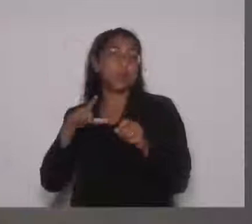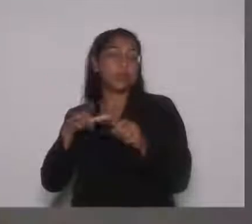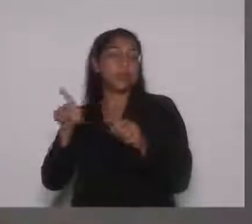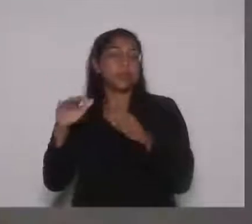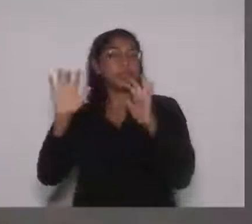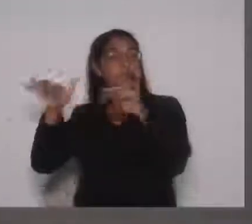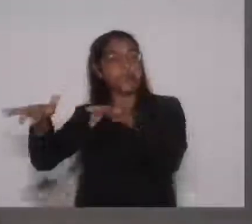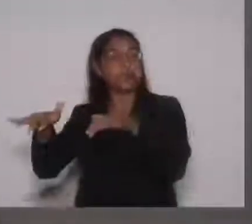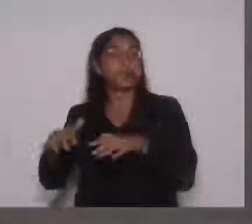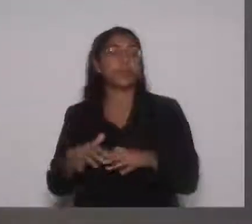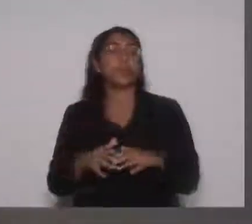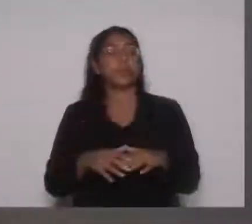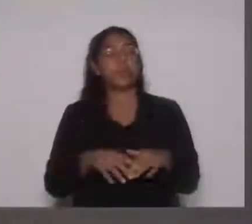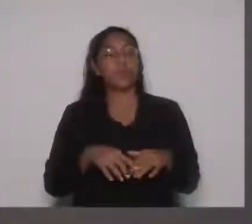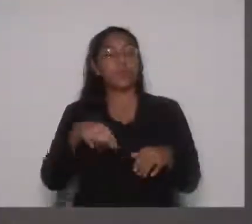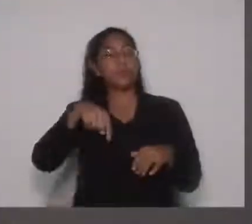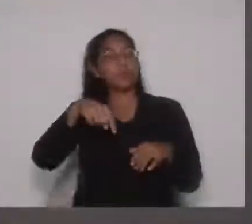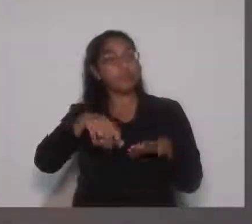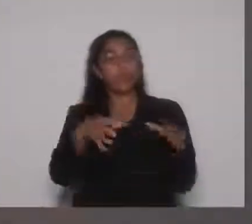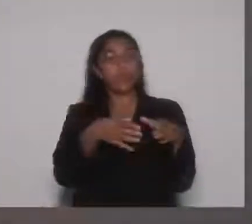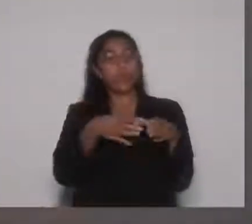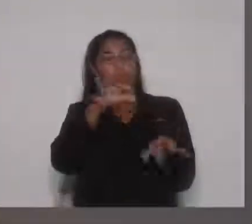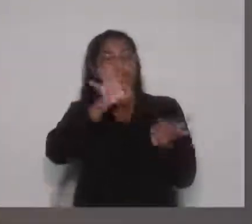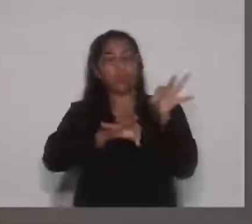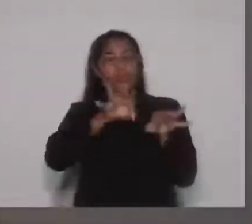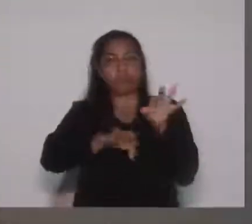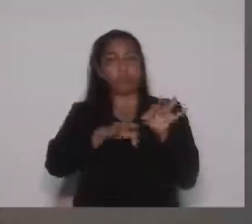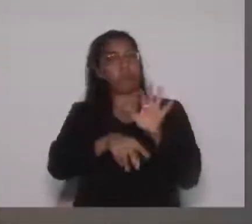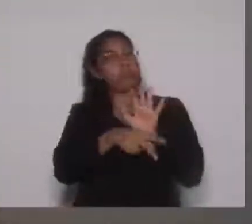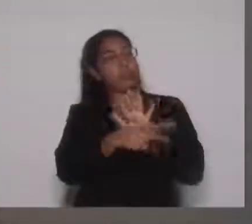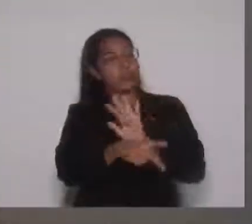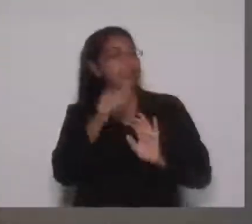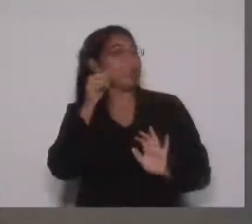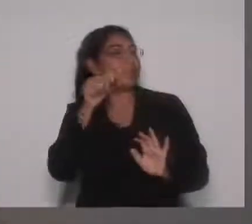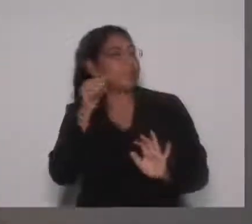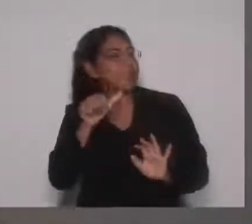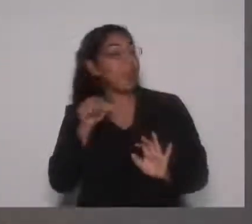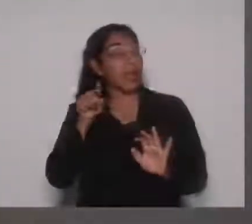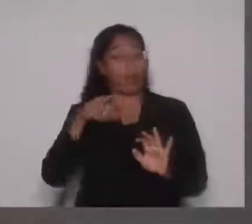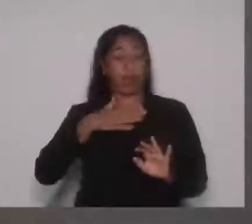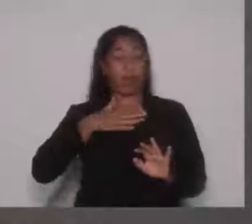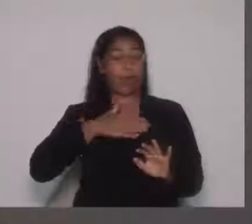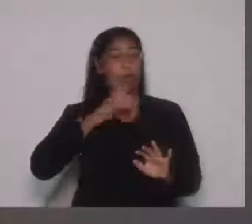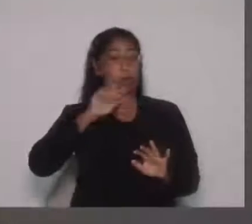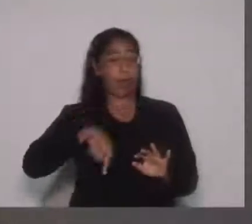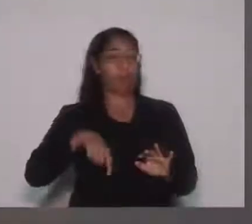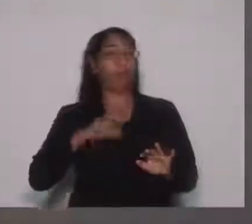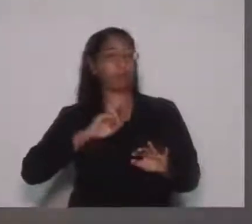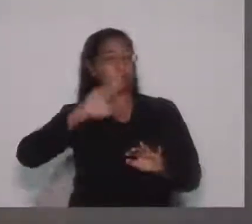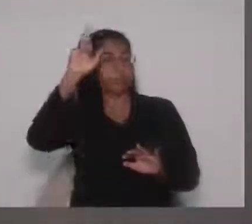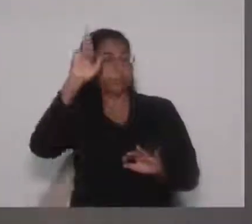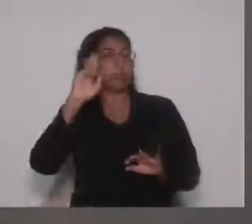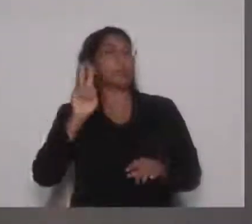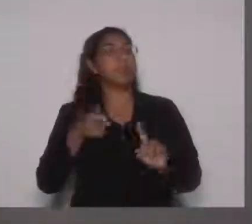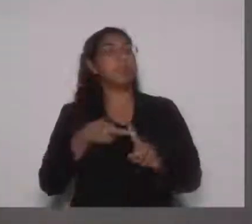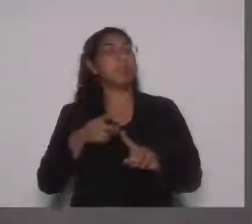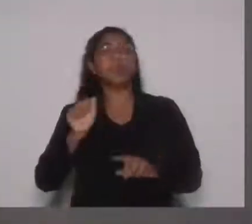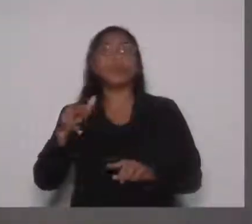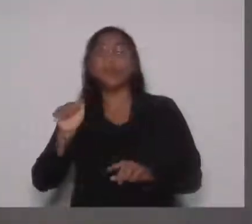tomadas pela Procuradoria, a qual eu sou procuradora, nós temos o Valdir, a Ana Genesini e o Florentino